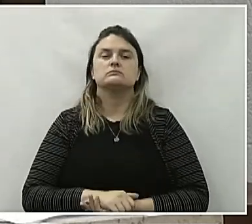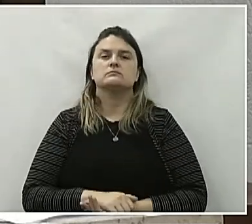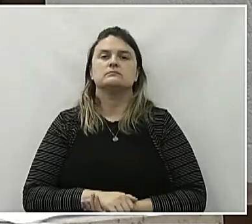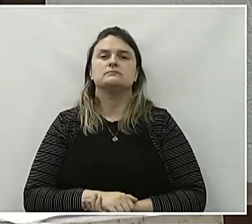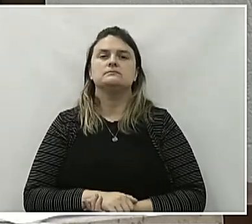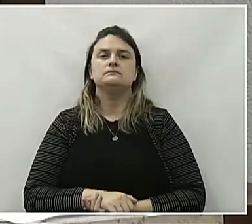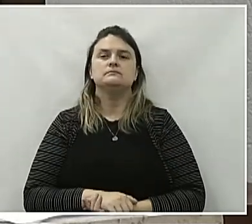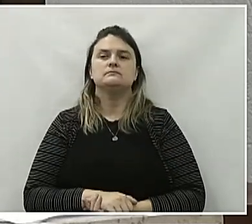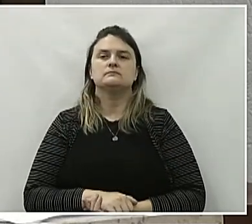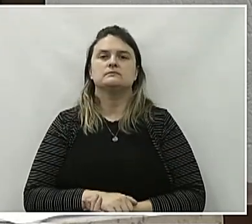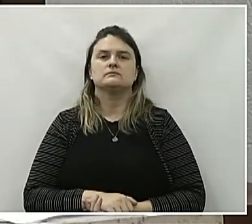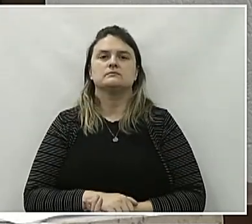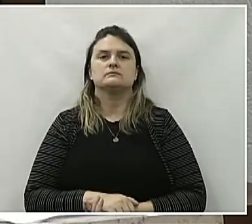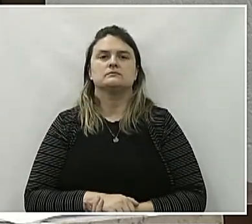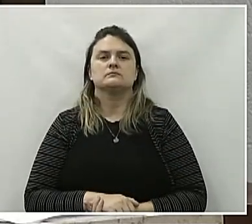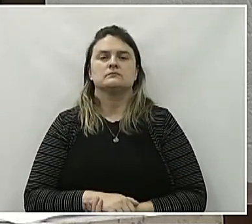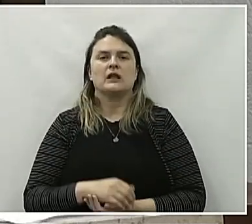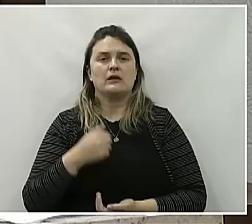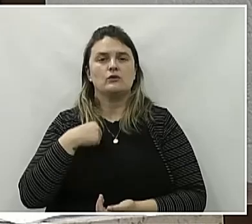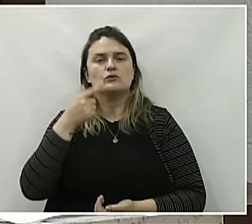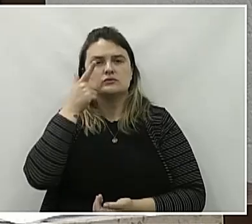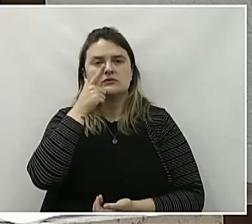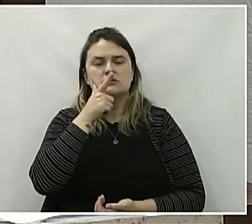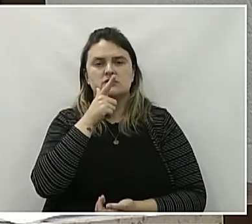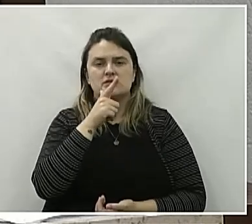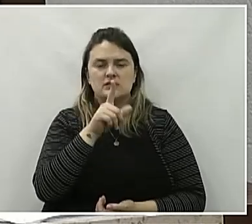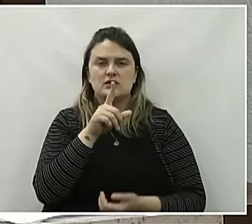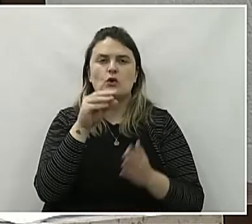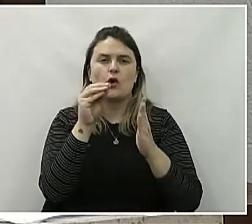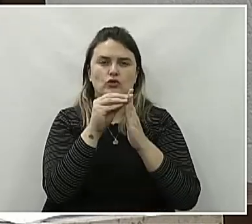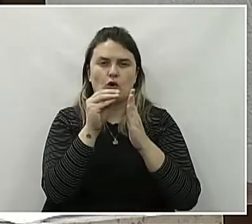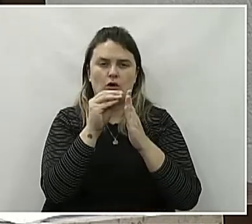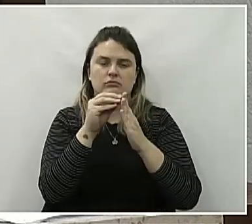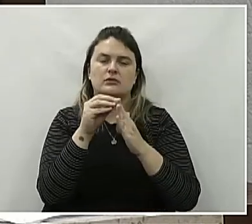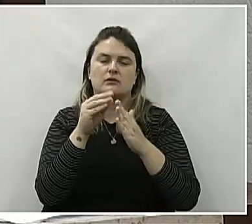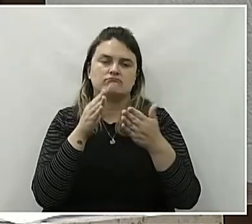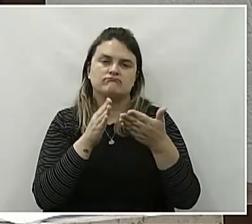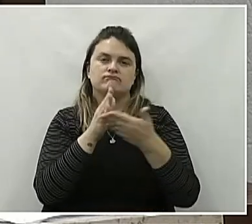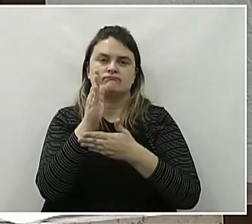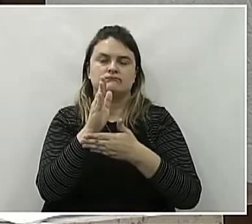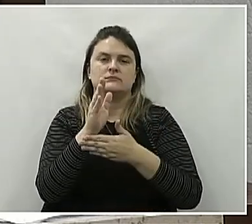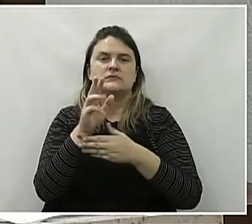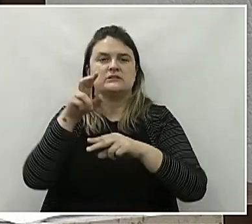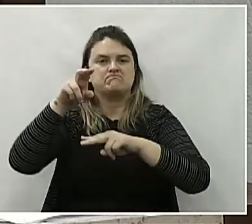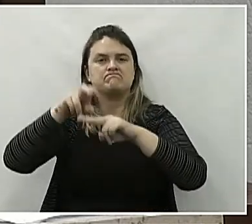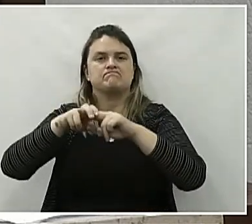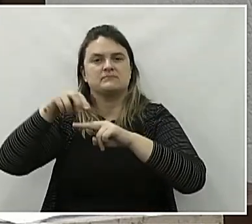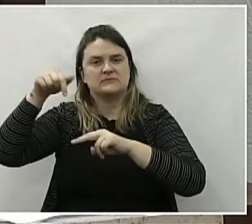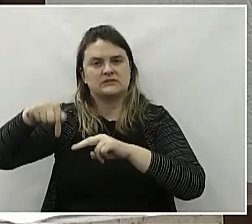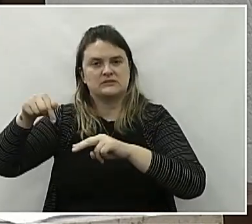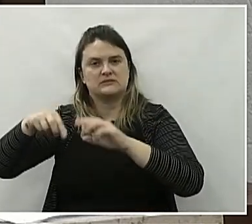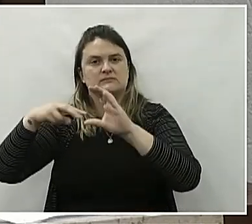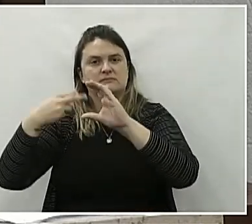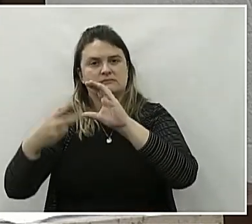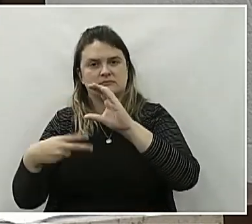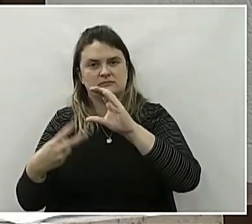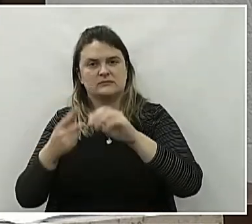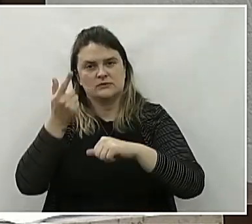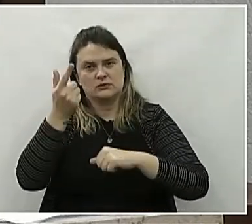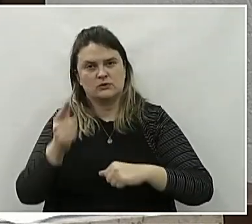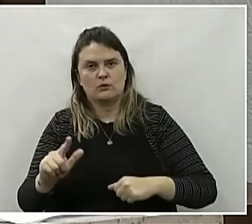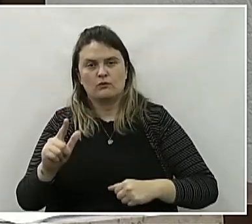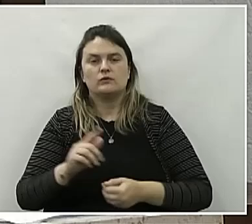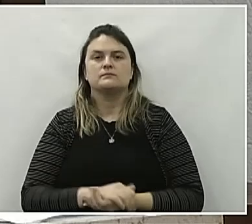o coeficiente para estar entrando e ocupando uma cadeira aqui nessa Casa de Leis novamente.